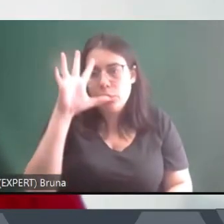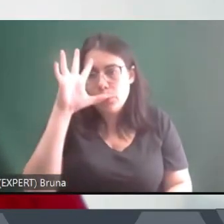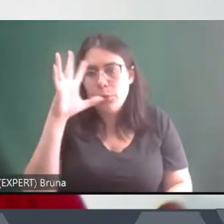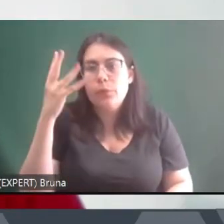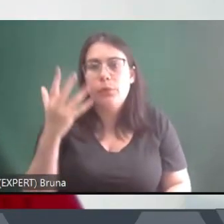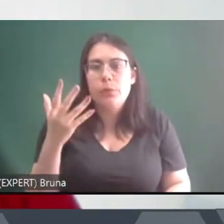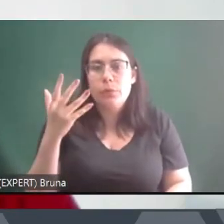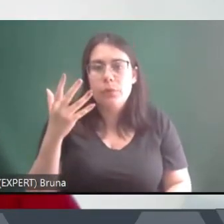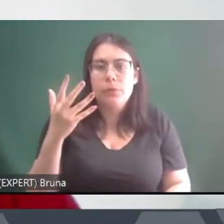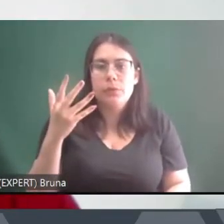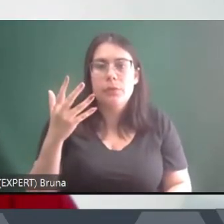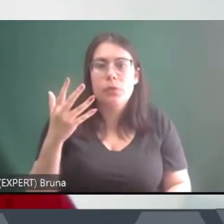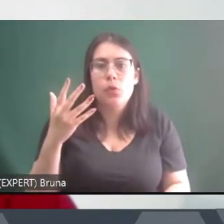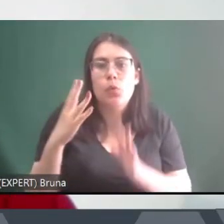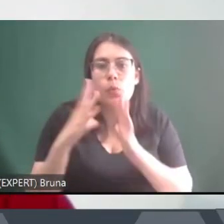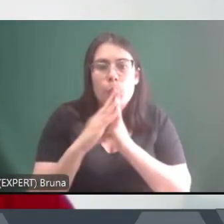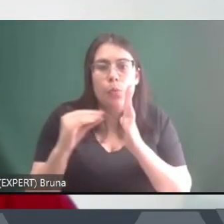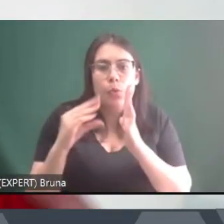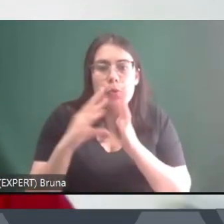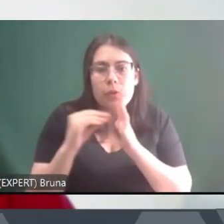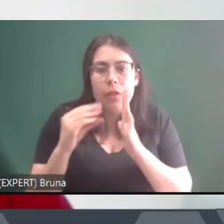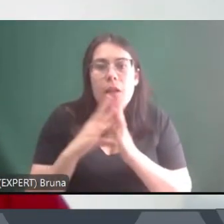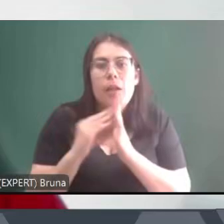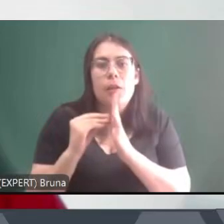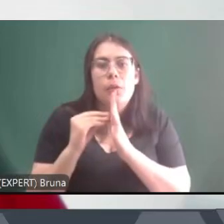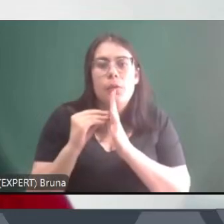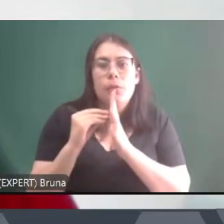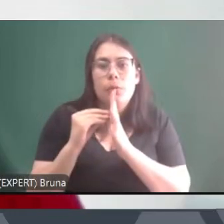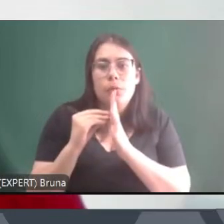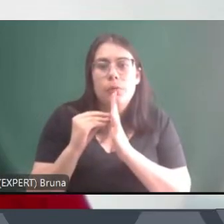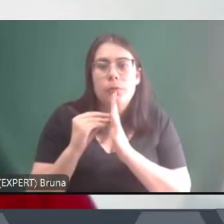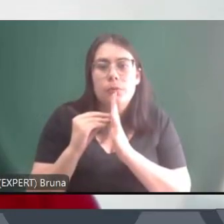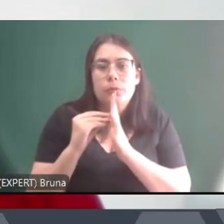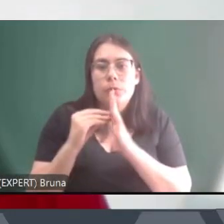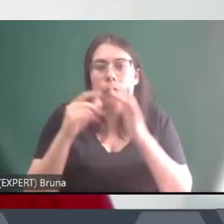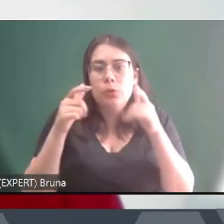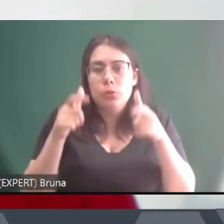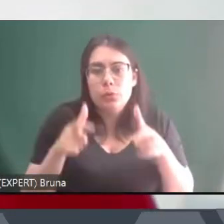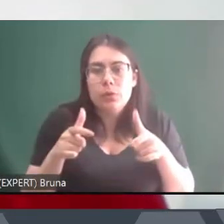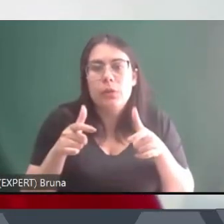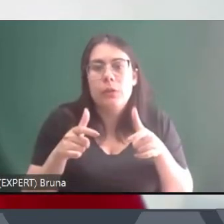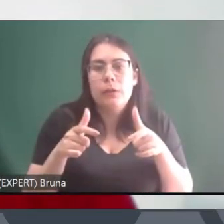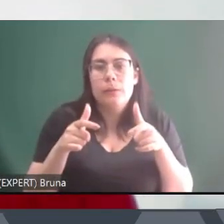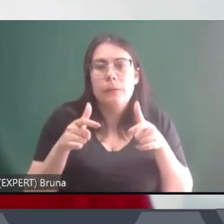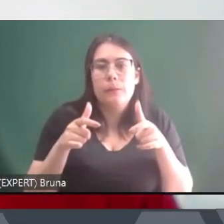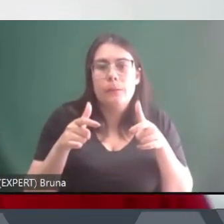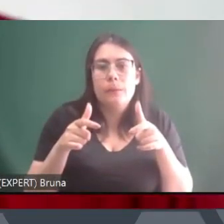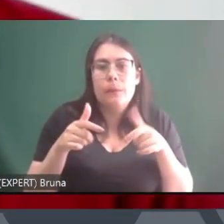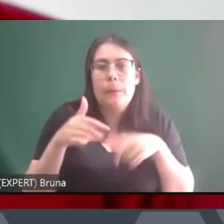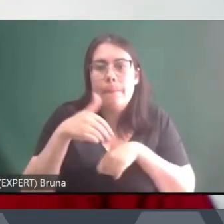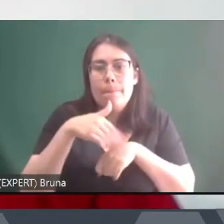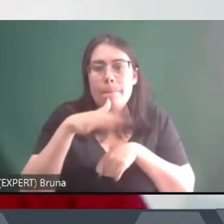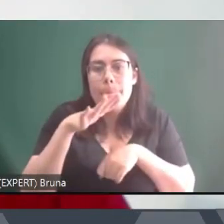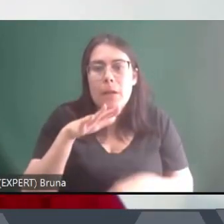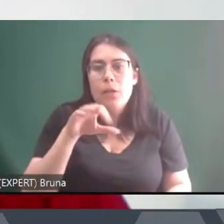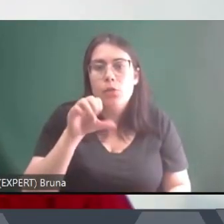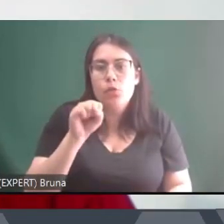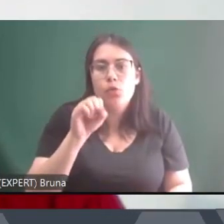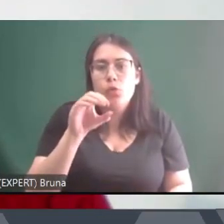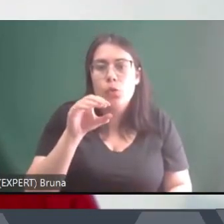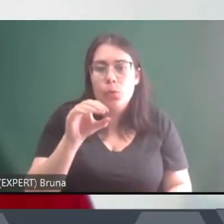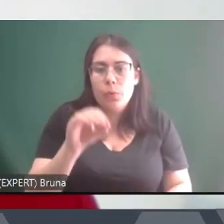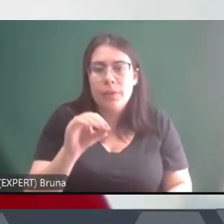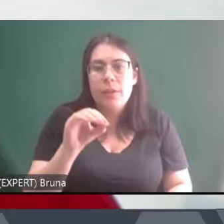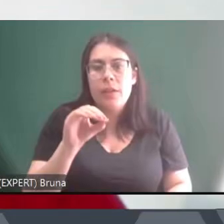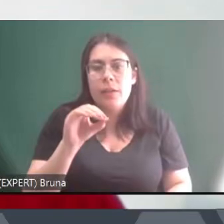replicados os modelos das gangues prisionais de São Paulo hoje no Brasil são mais de 80 gangues com bases